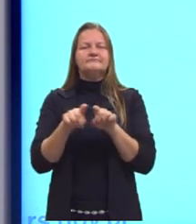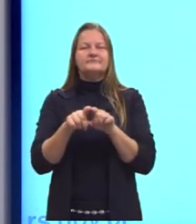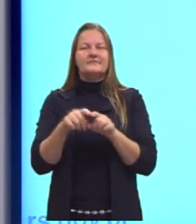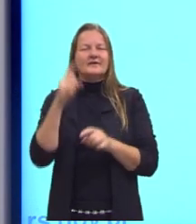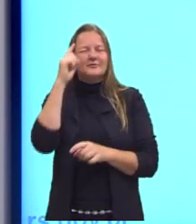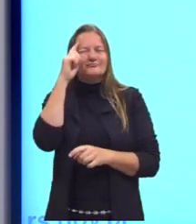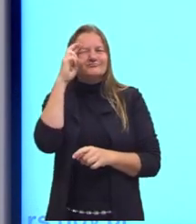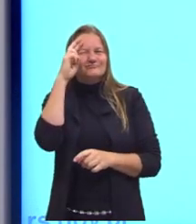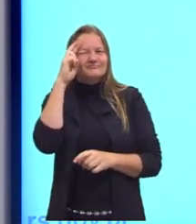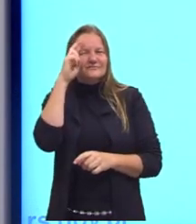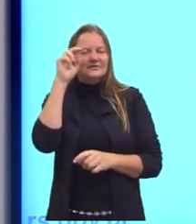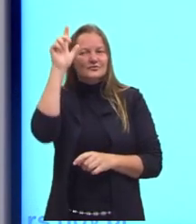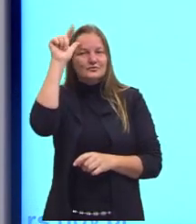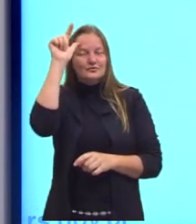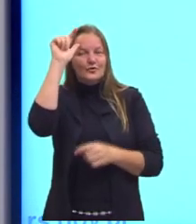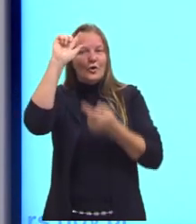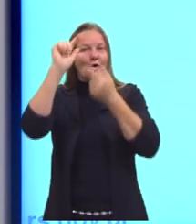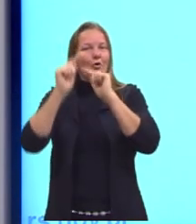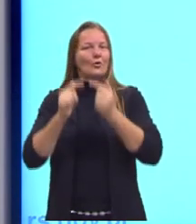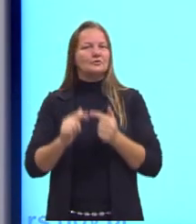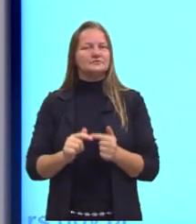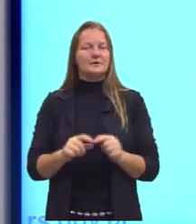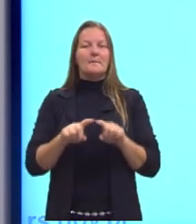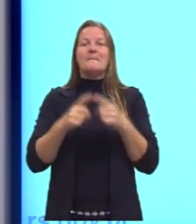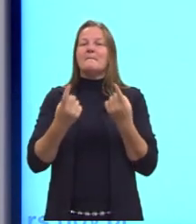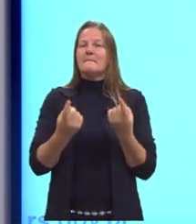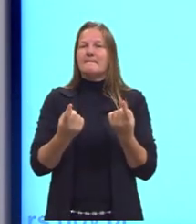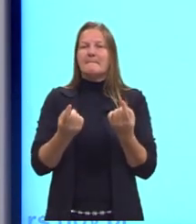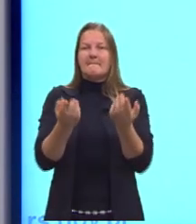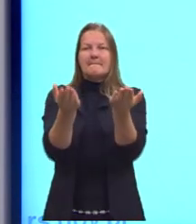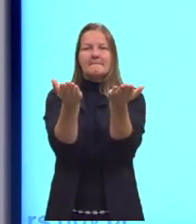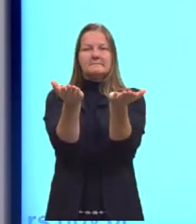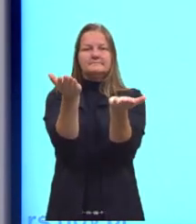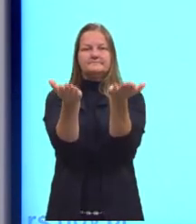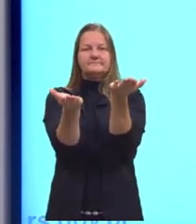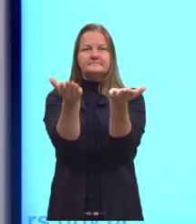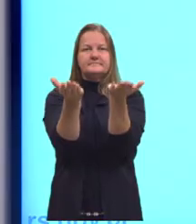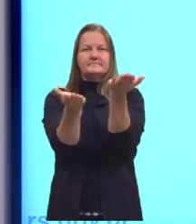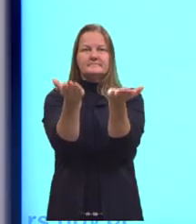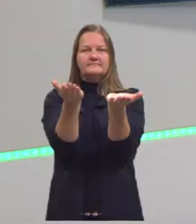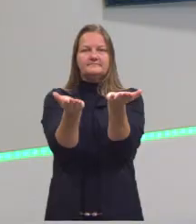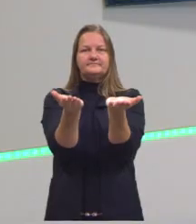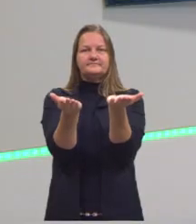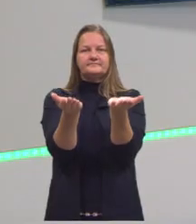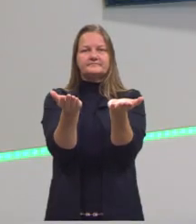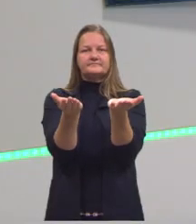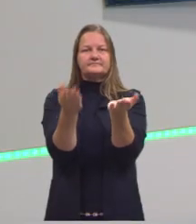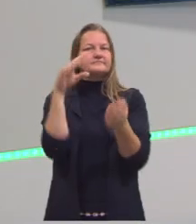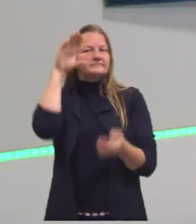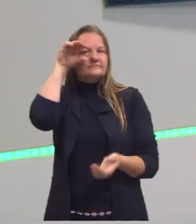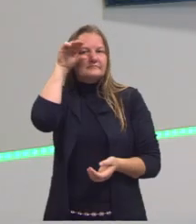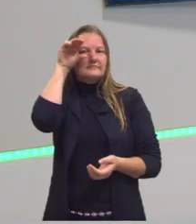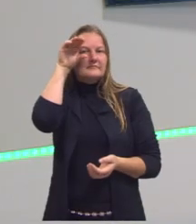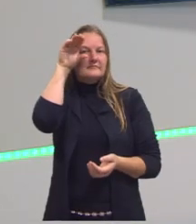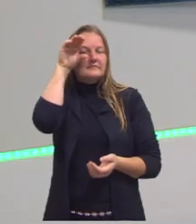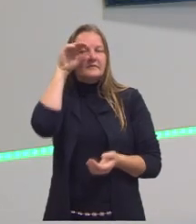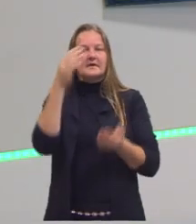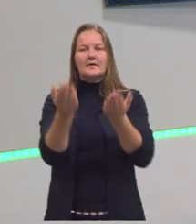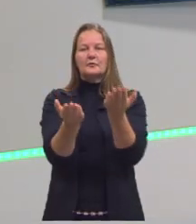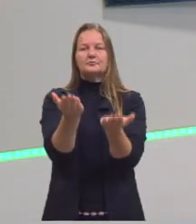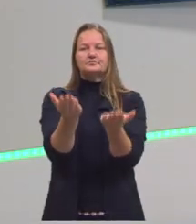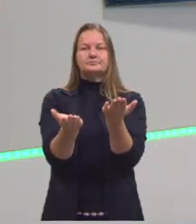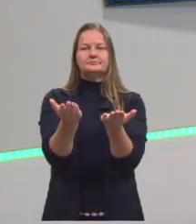raciocínio lógico que você vai usar. Mas, até pela imagem, a gente pode observar o quê? A tem uma balança aqui.